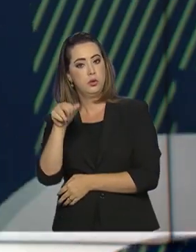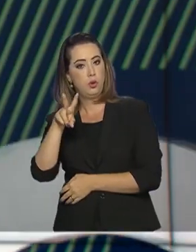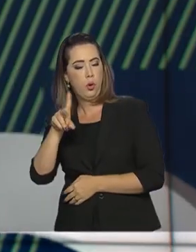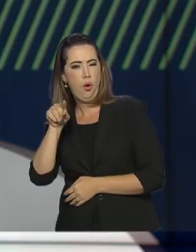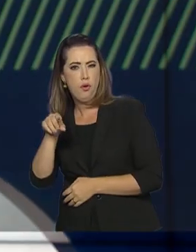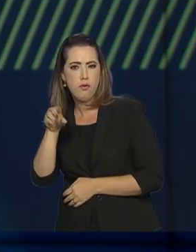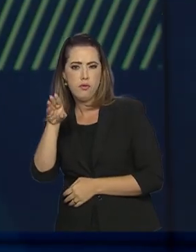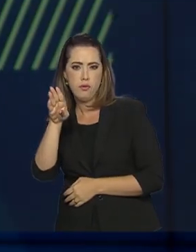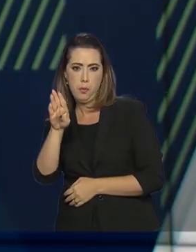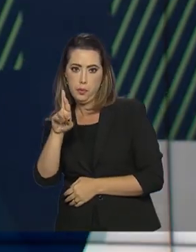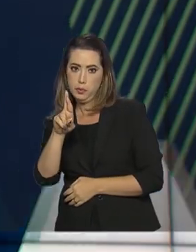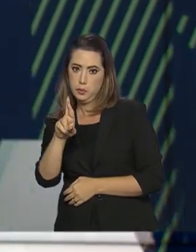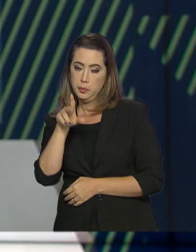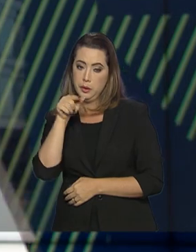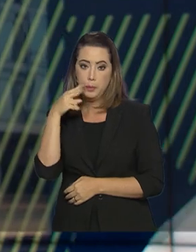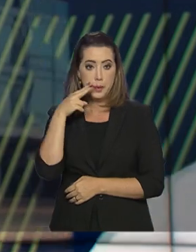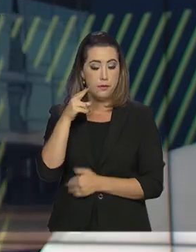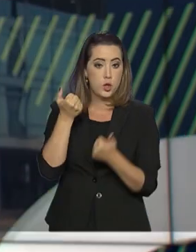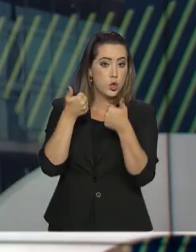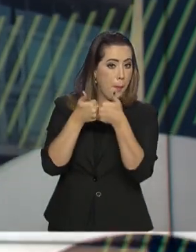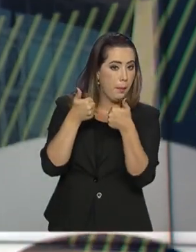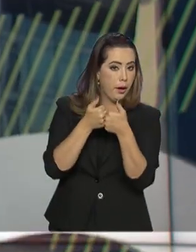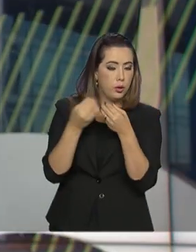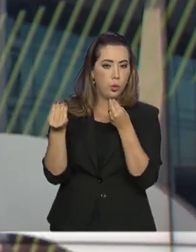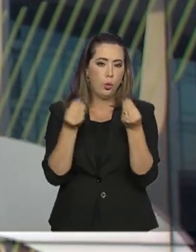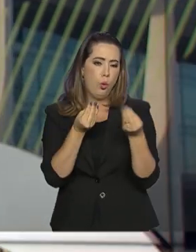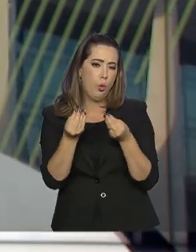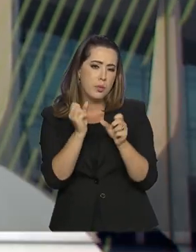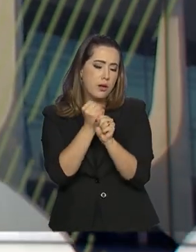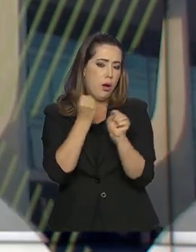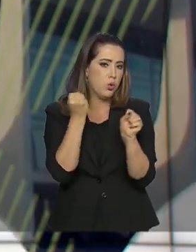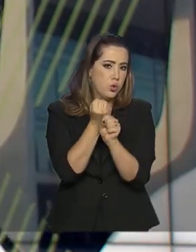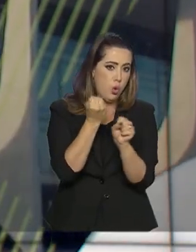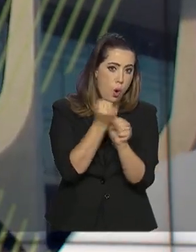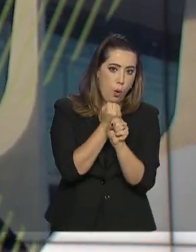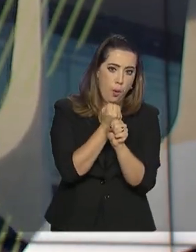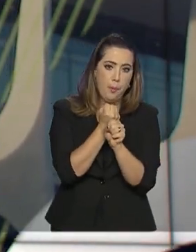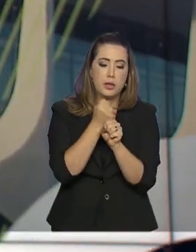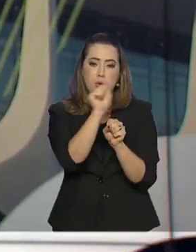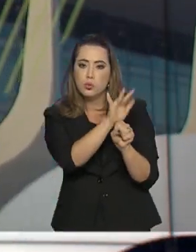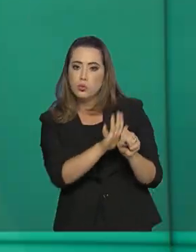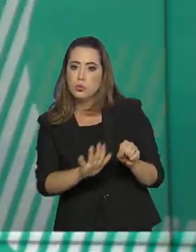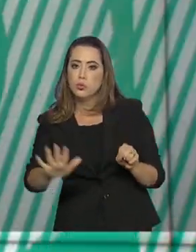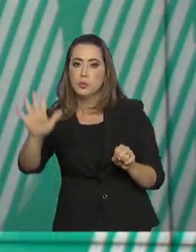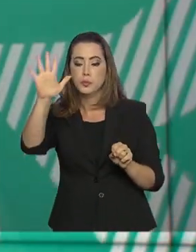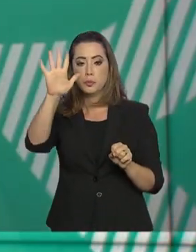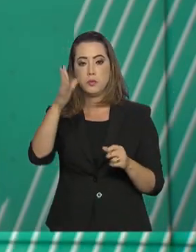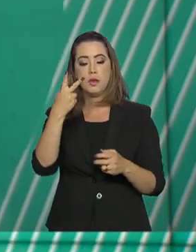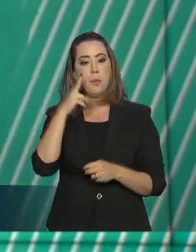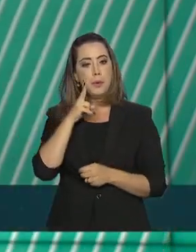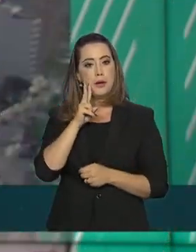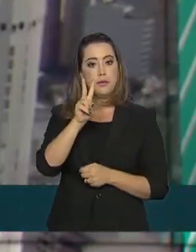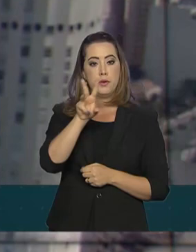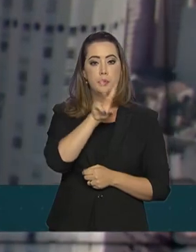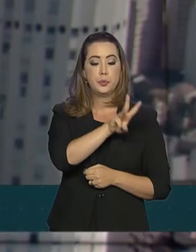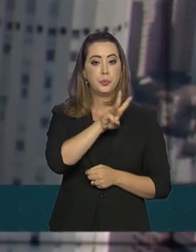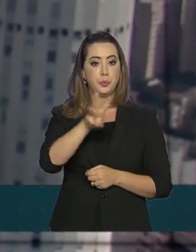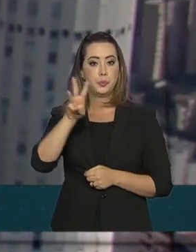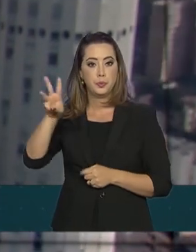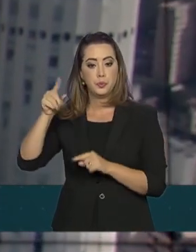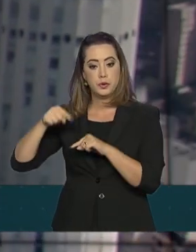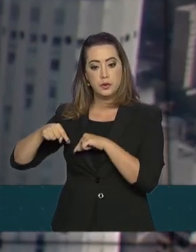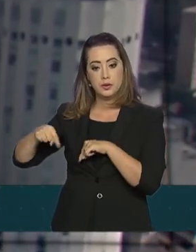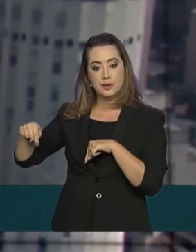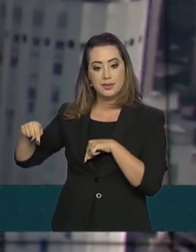acompanhe o trabalho do governo federal, como a situação de obras que estão sendo executadas em todo o país. Para acessar, basta